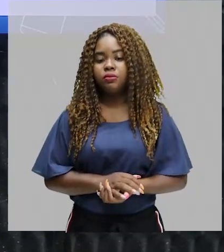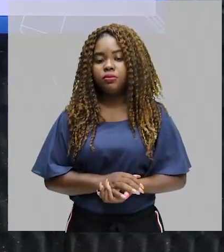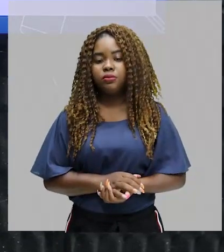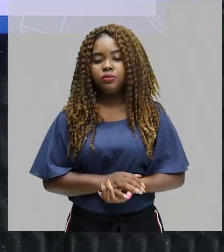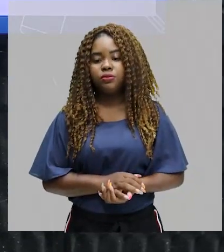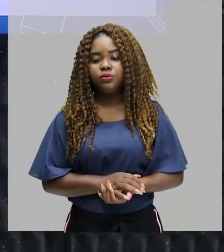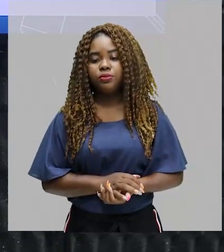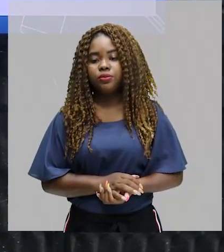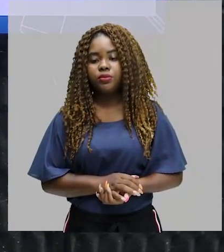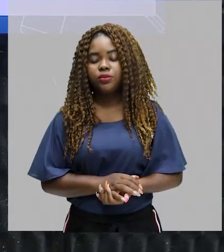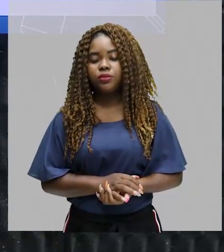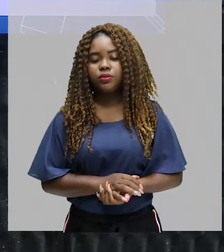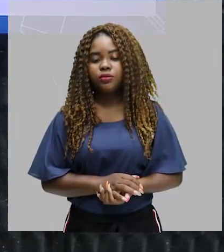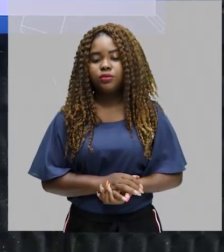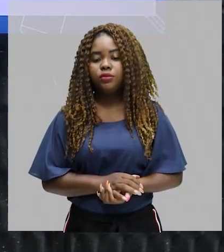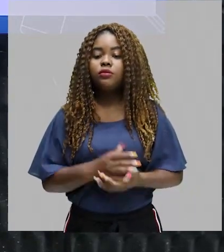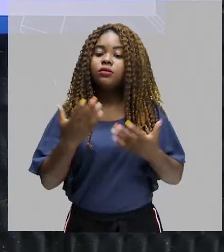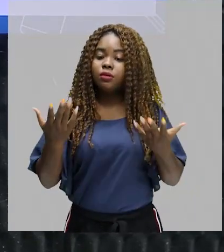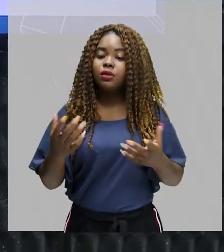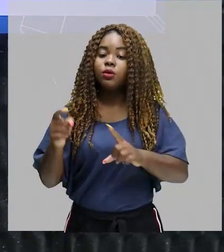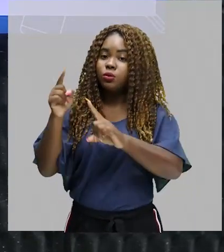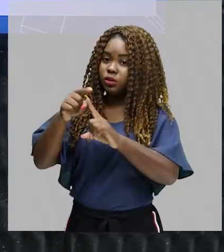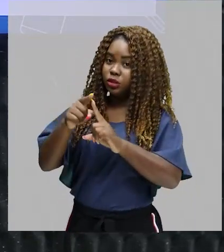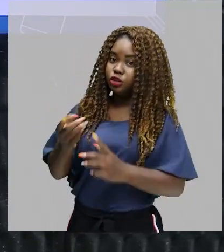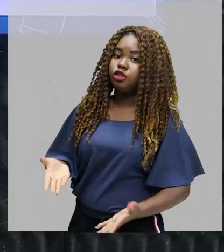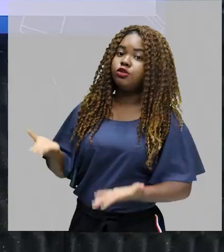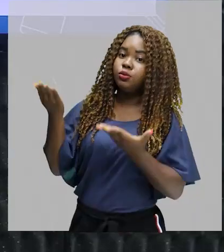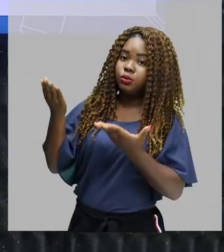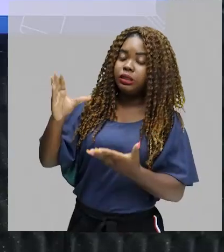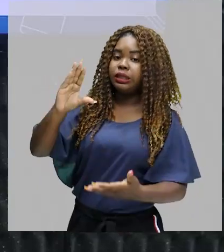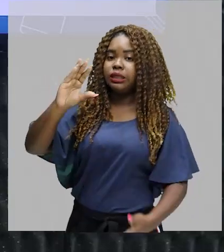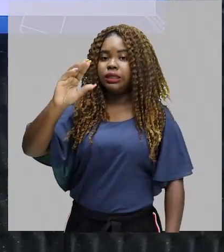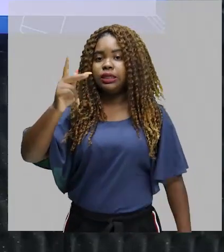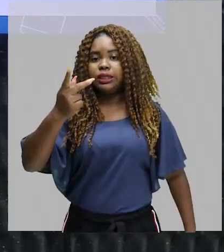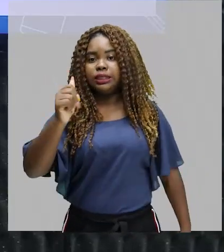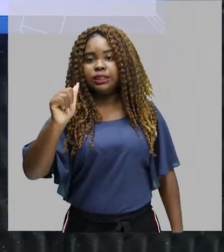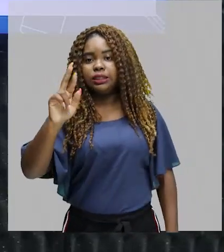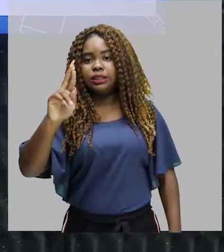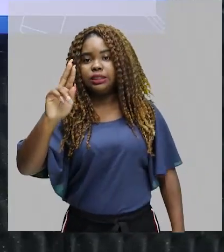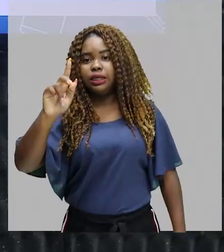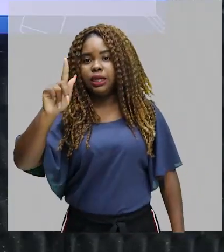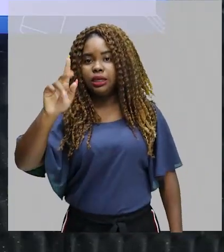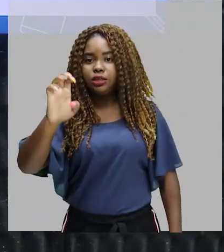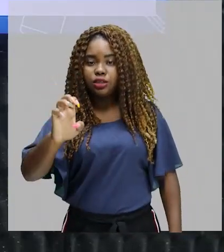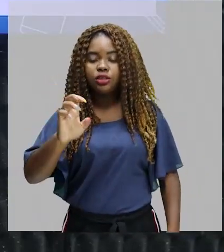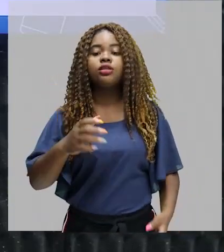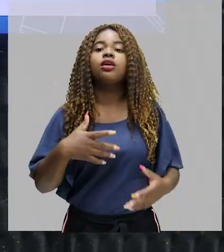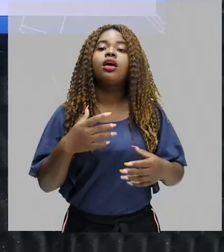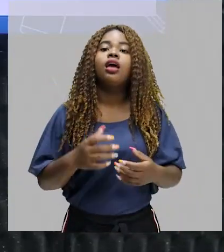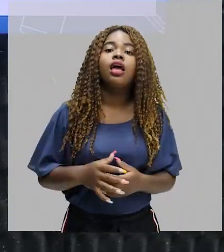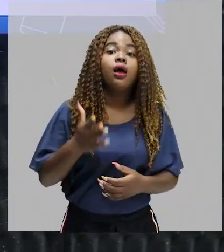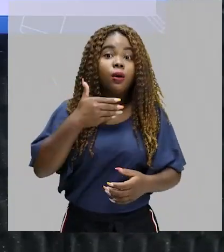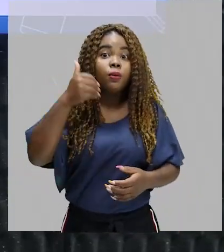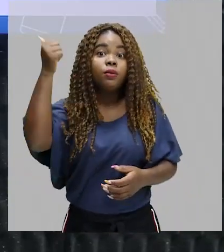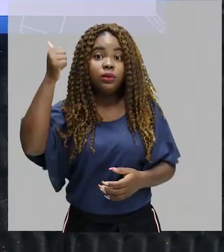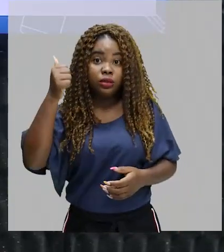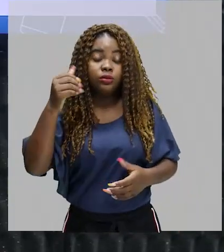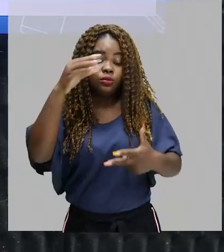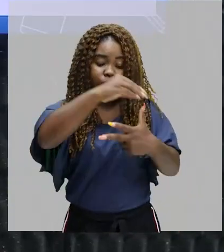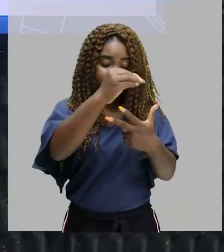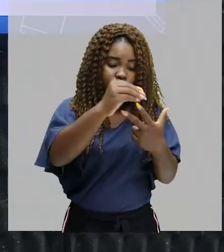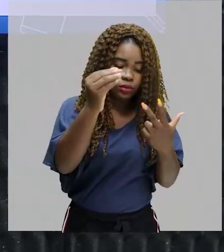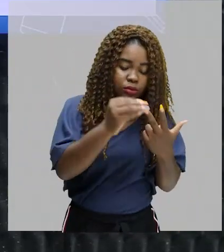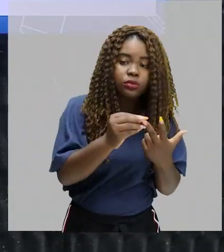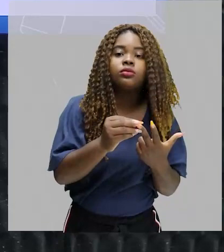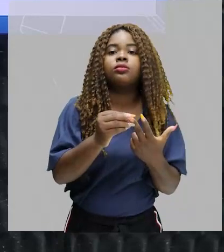A charge é um dos temas preferidos. É um dos gêneros preferidos do Enem. E para a gente entender a charge, nós precisamos estar